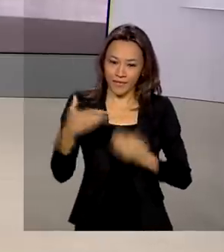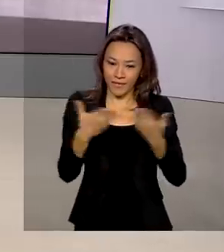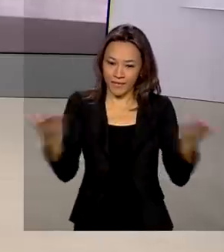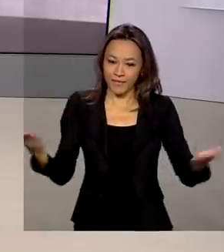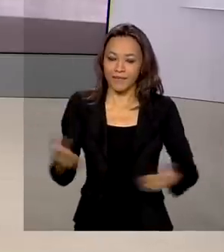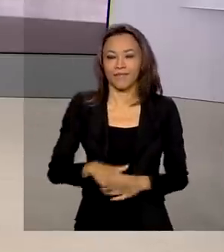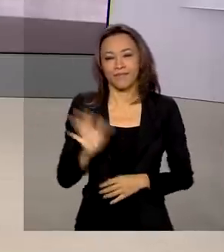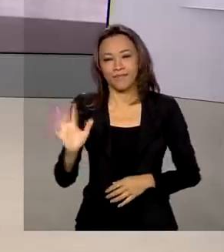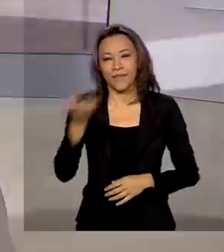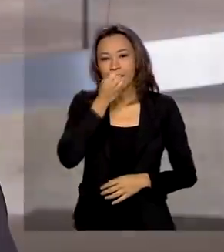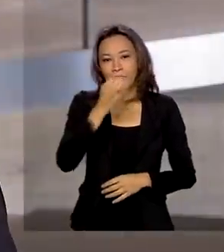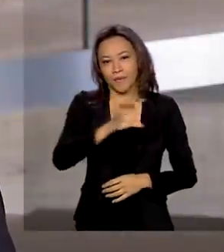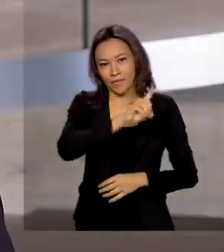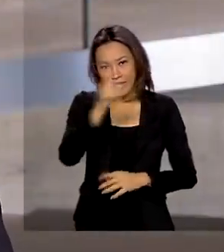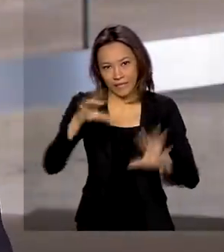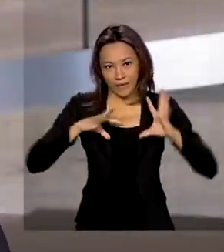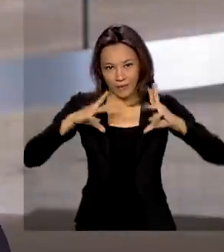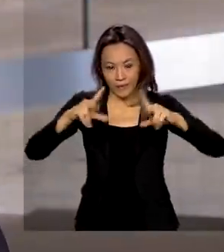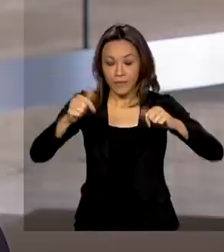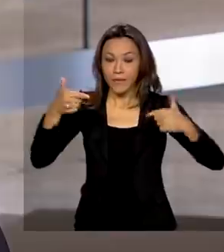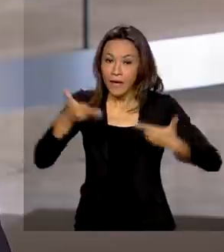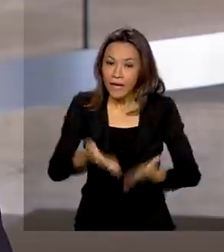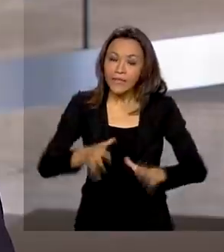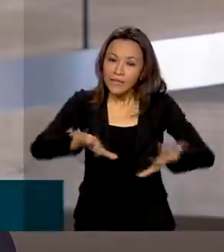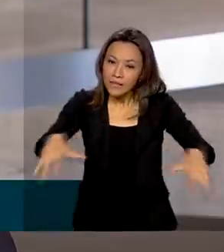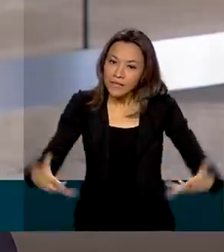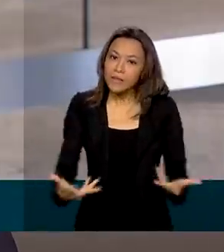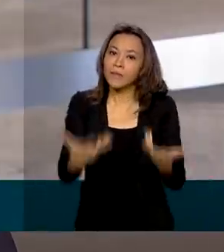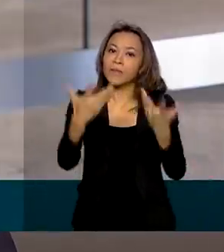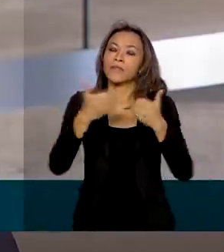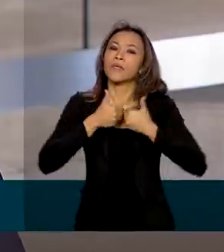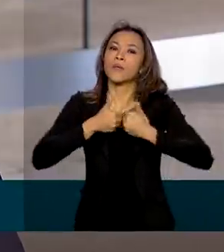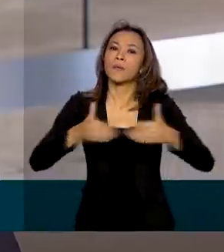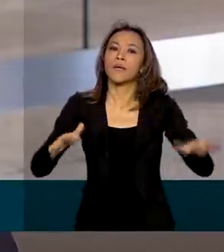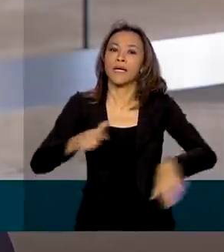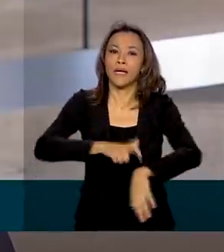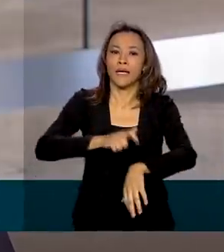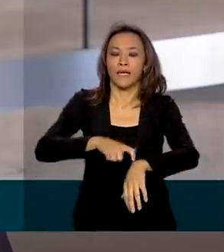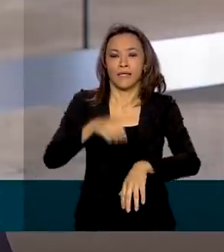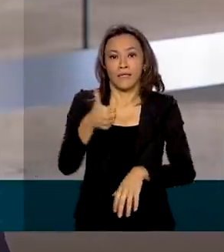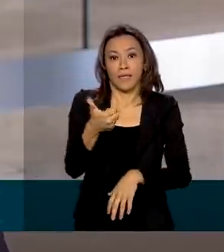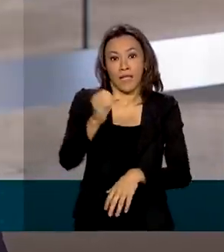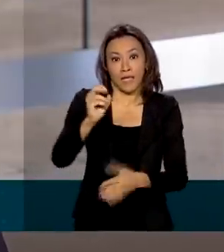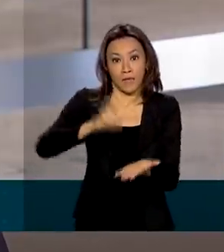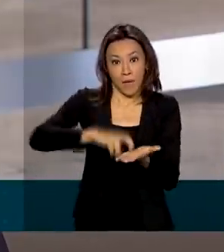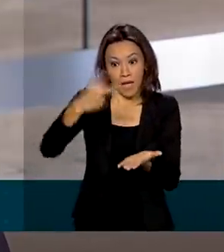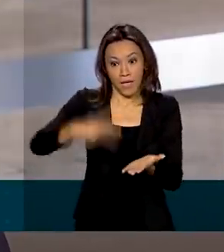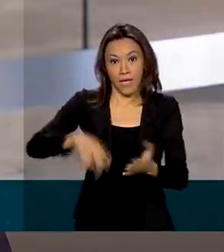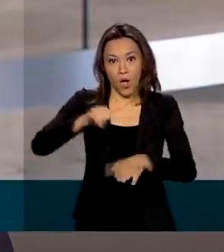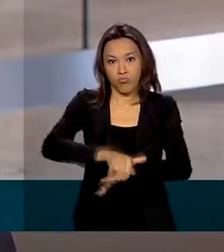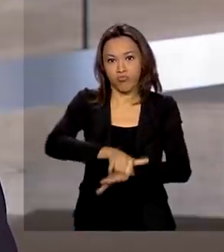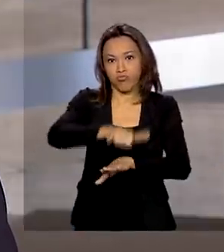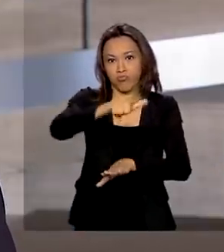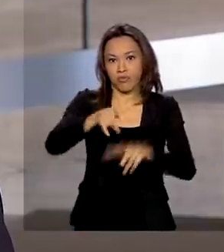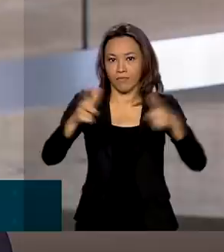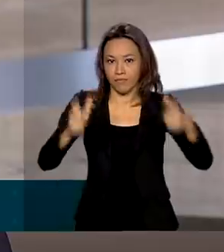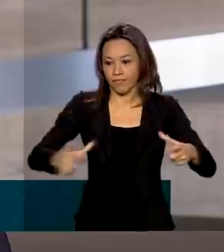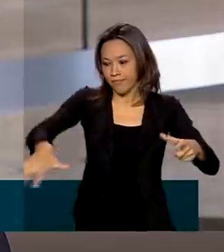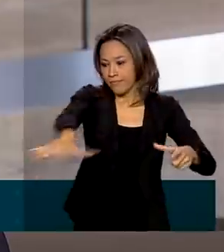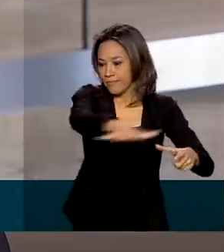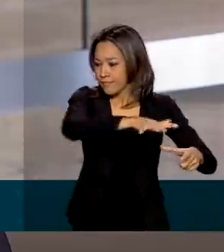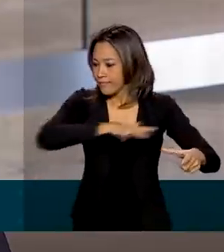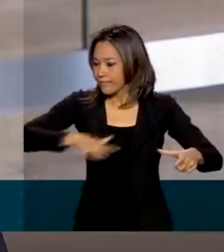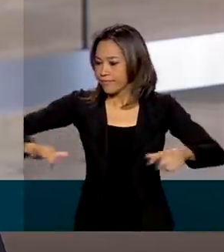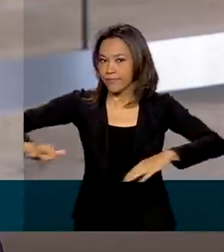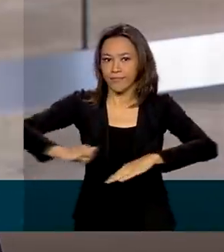Bom dia para você. Bom dia a todos. Olha, essa cerimônia está marcada para as 10 horas da manhã na Base Aérea de Brasília. E lembra aí a